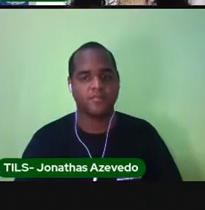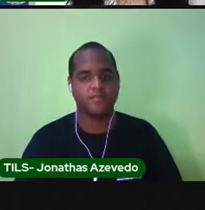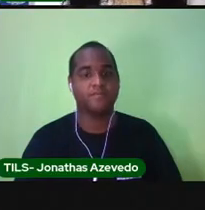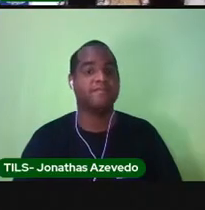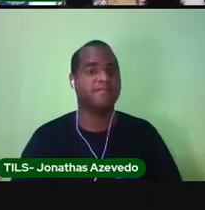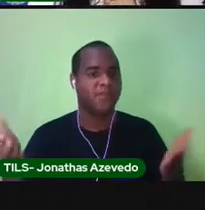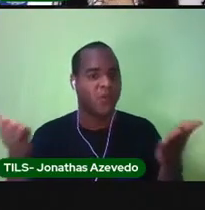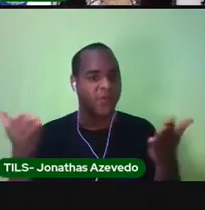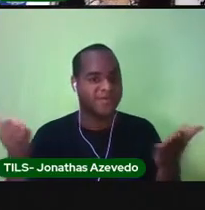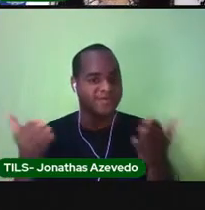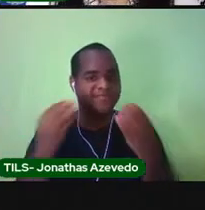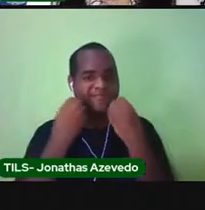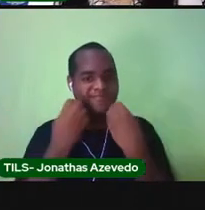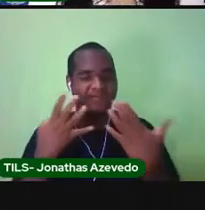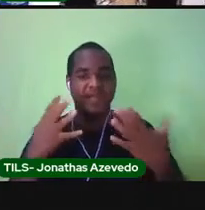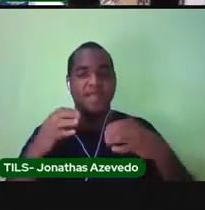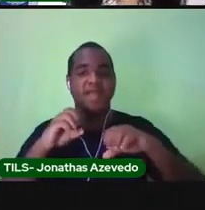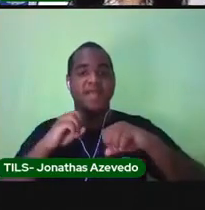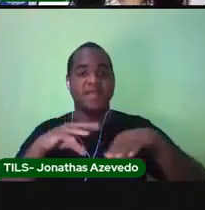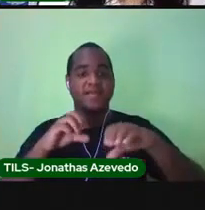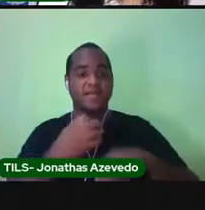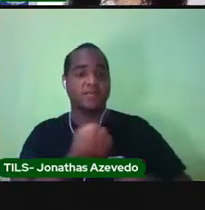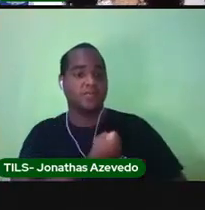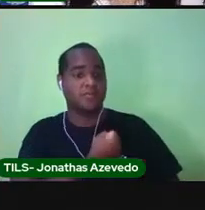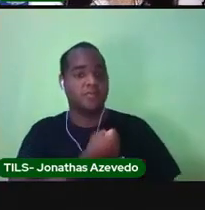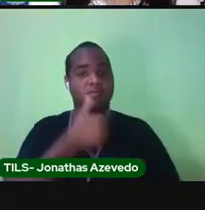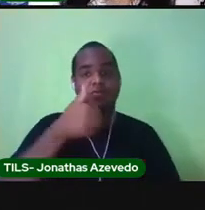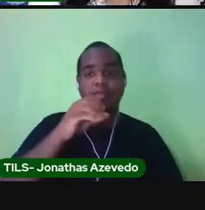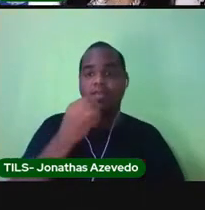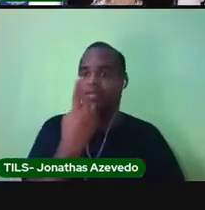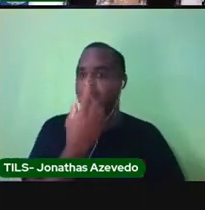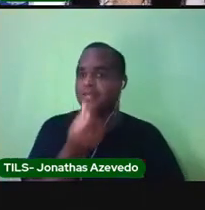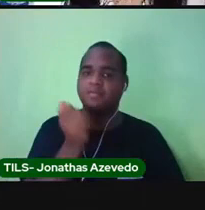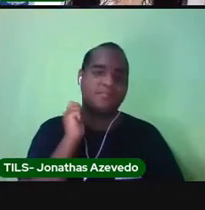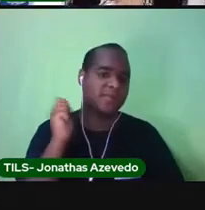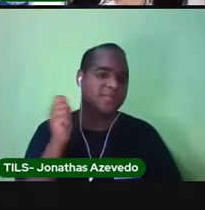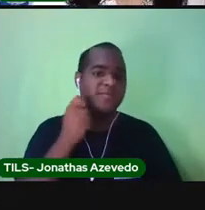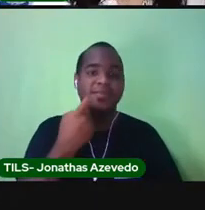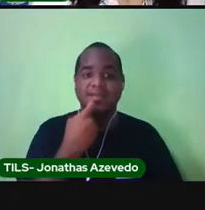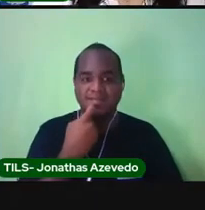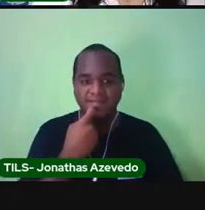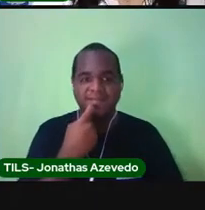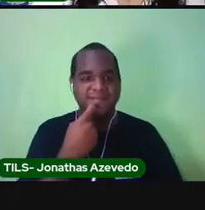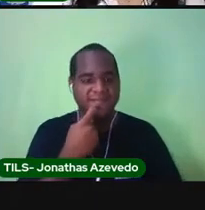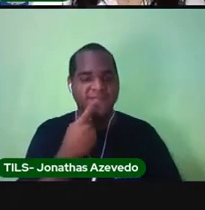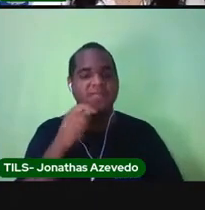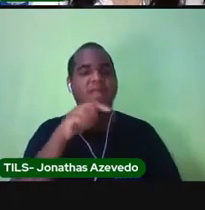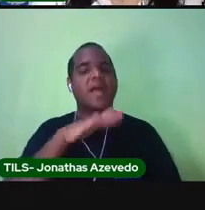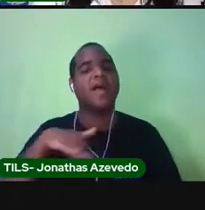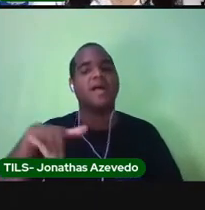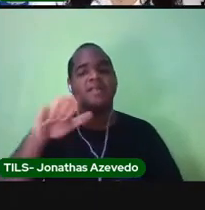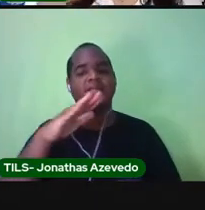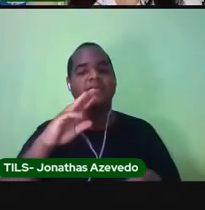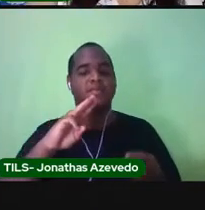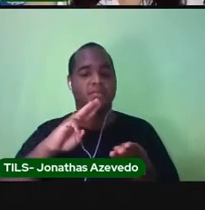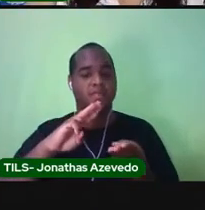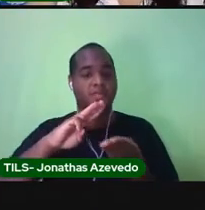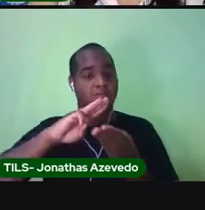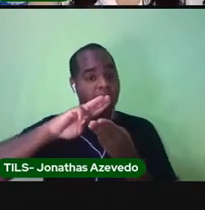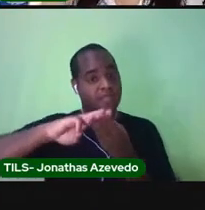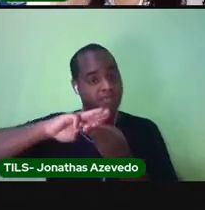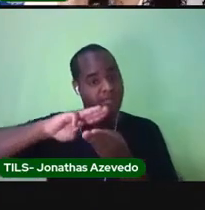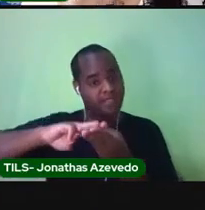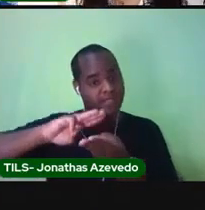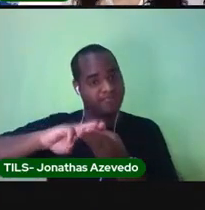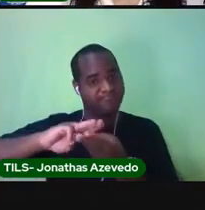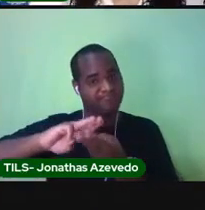Hoje, aula 10, dia 16 de abril, uma sexta-feira. A área que nós vamos abordar hoje é